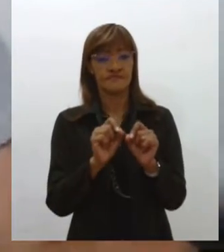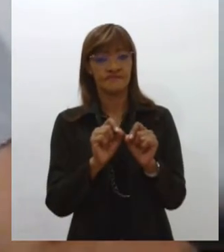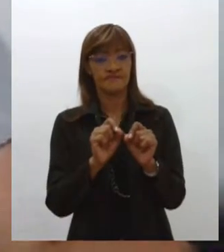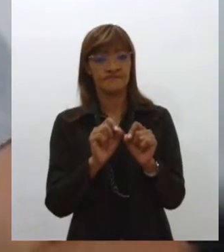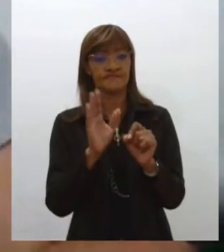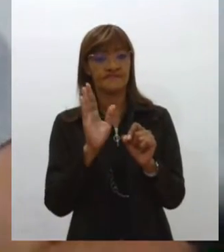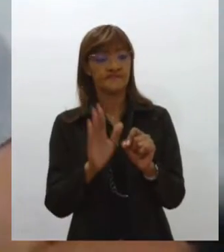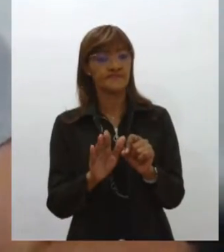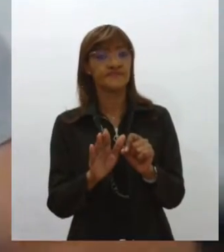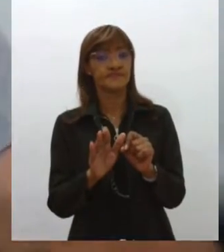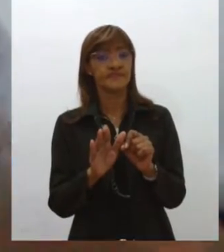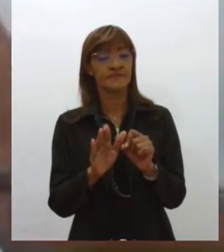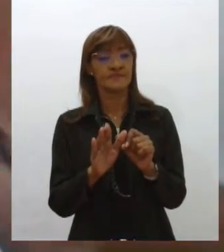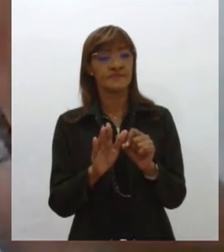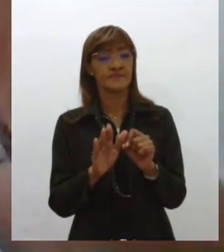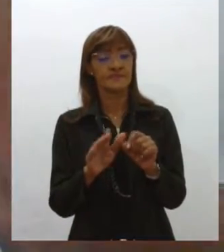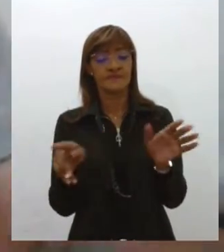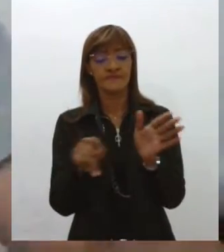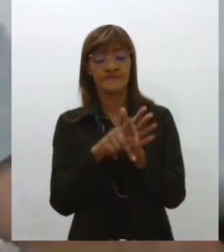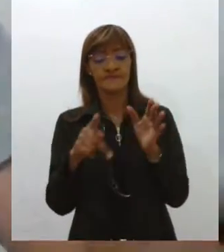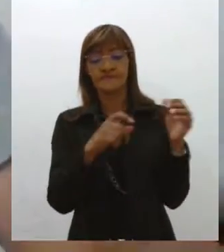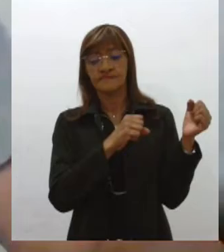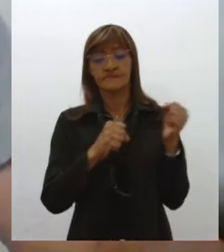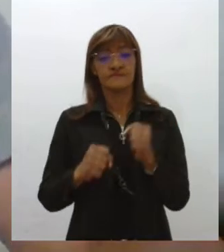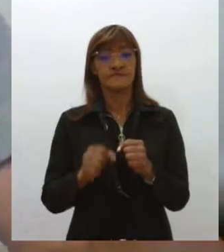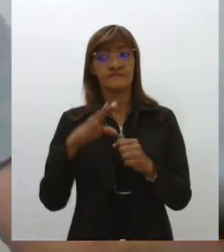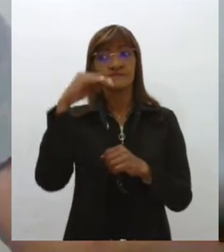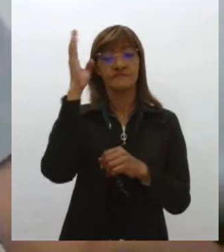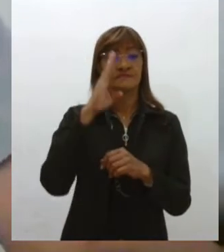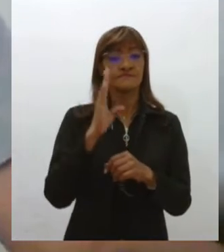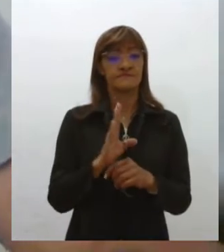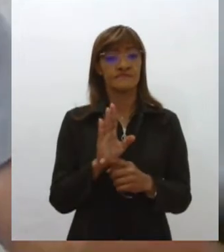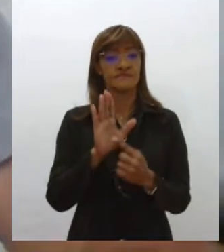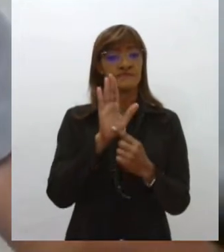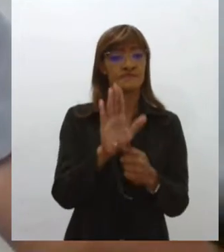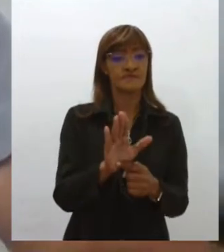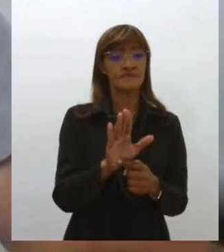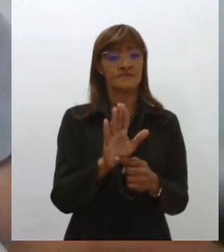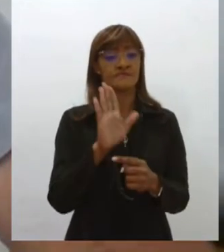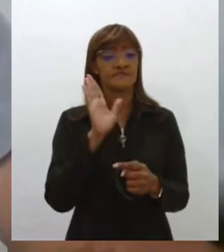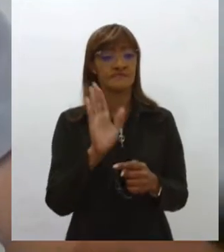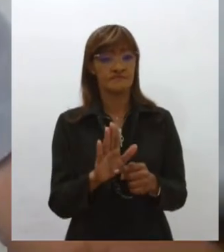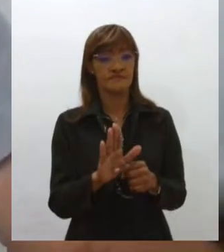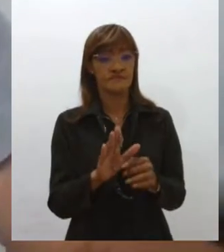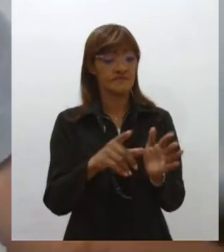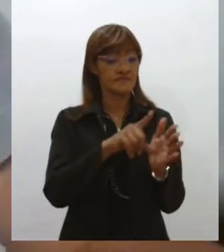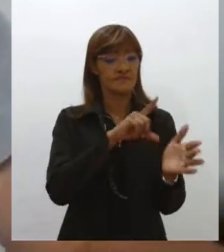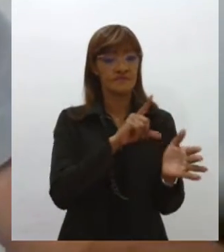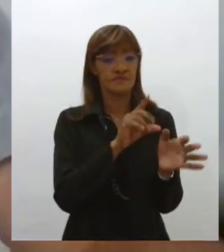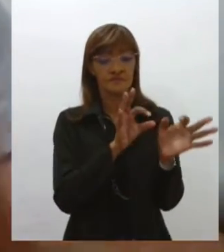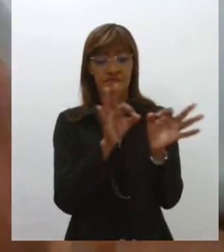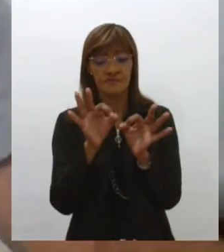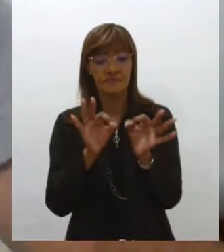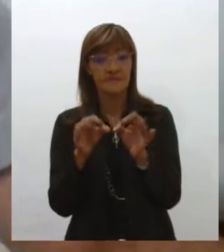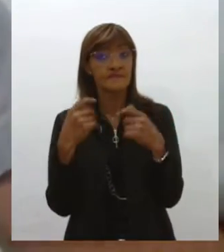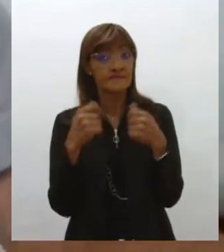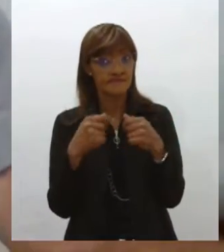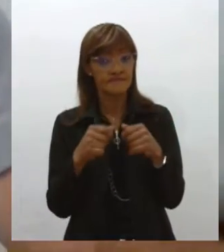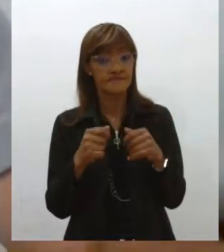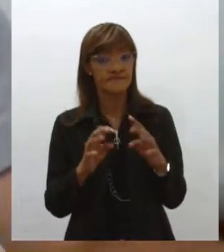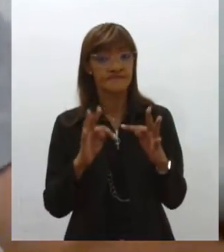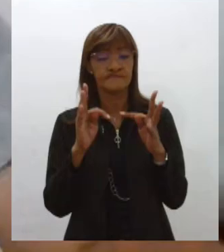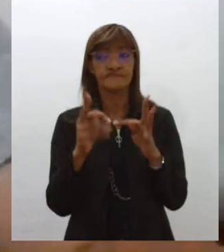República Brasileira. Essa uma construção de símbolos. Era necessário se construir símbolos nacionais para